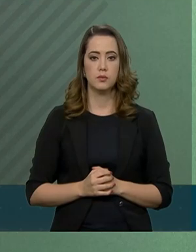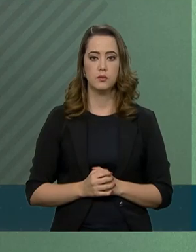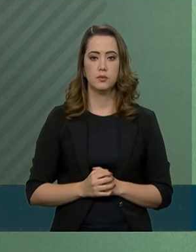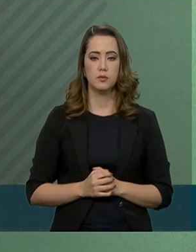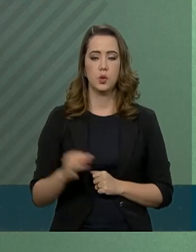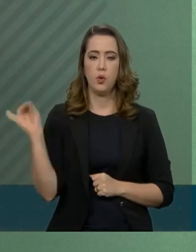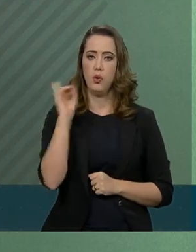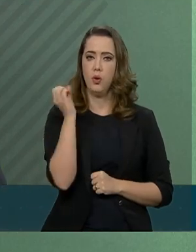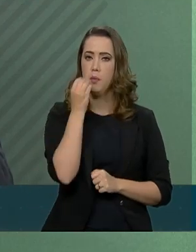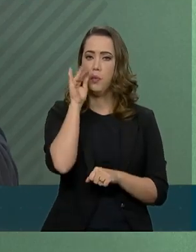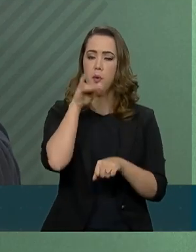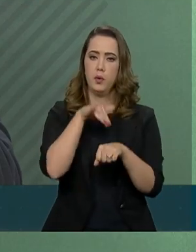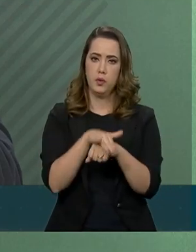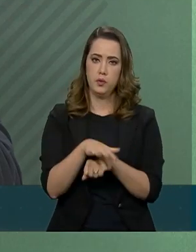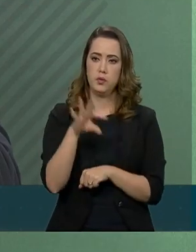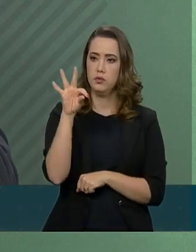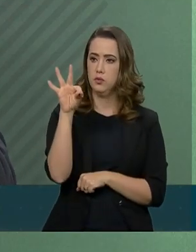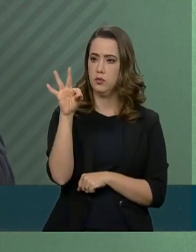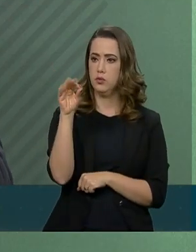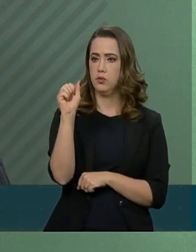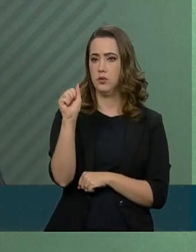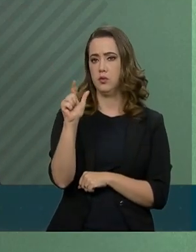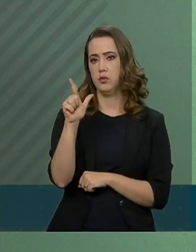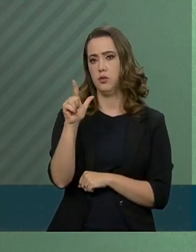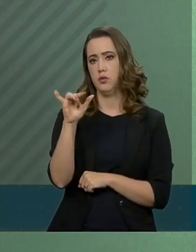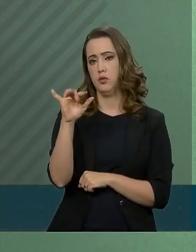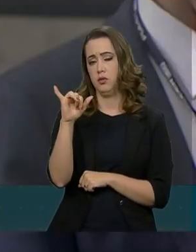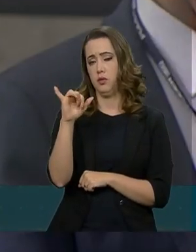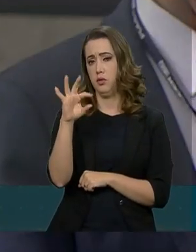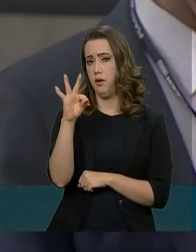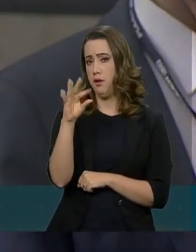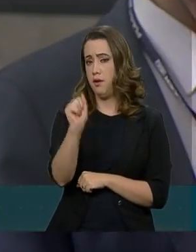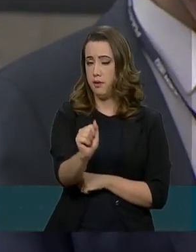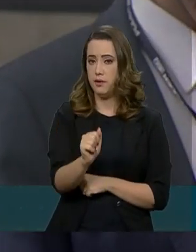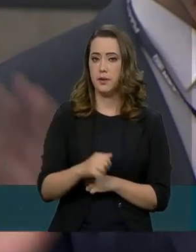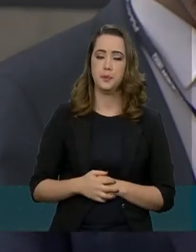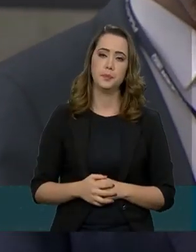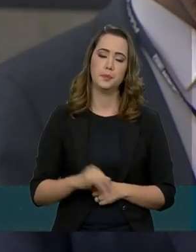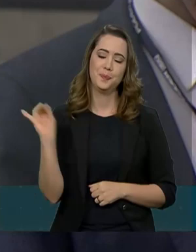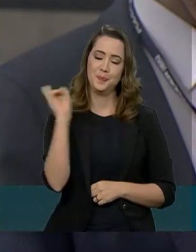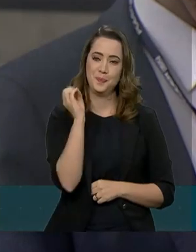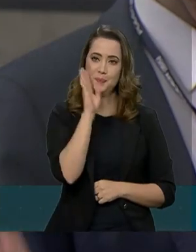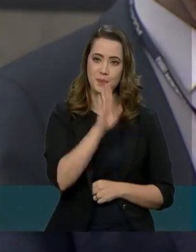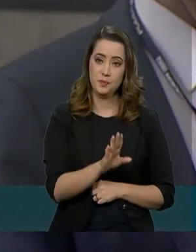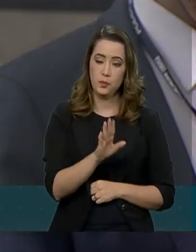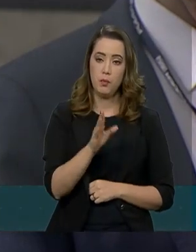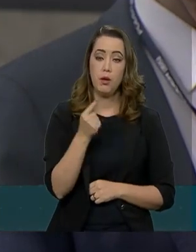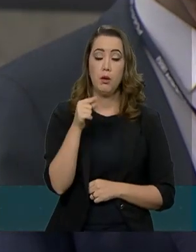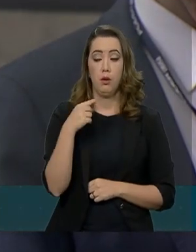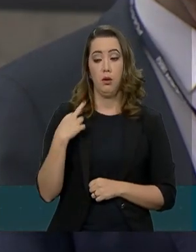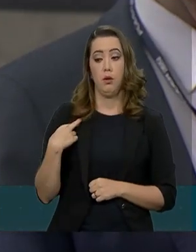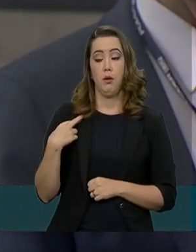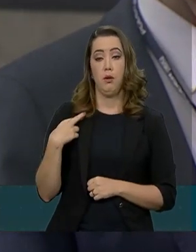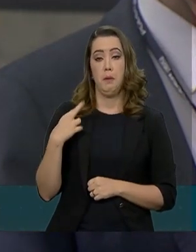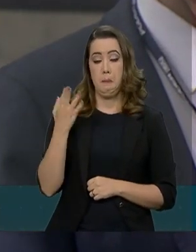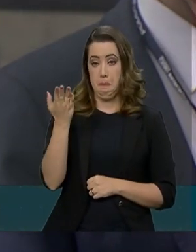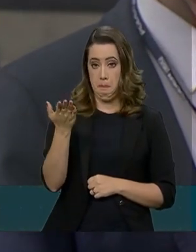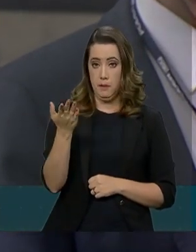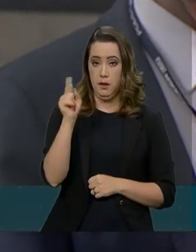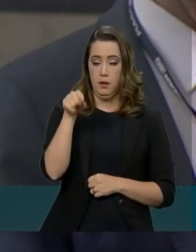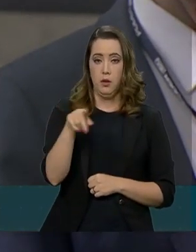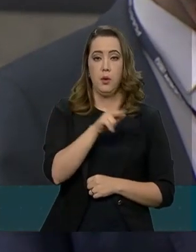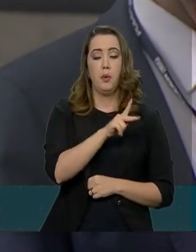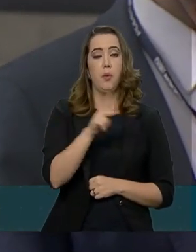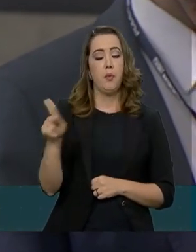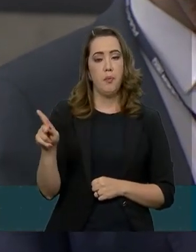Boa noite, porta-voz. Thalita Fernandes, da Folha de São Muito bem, Thalita. Muito bem. Porta-voz. O presidente hoje disse que poderia contar ao presidente da